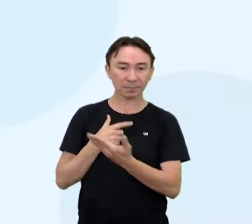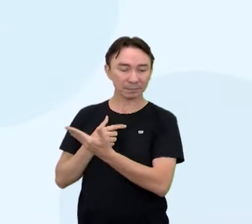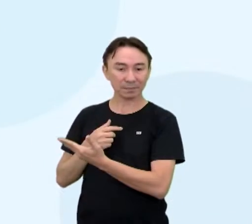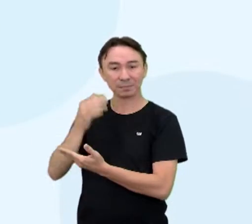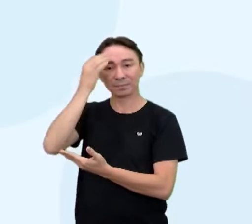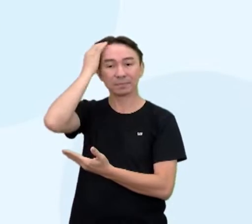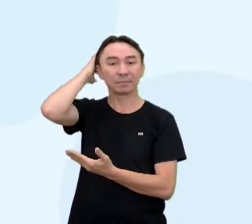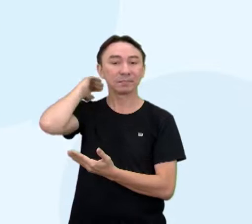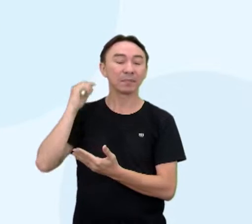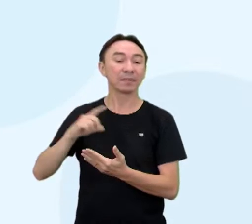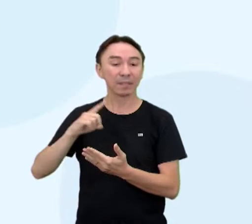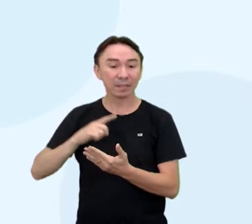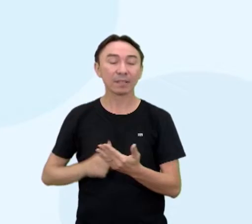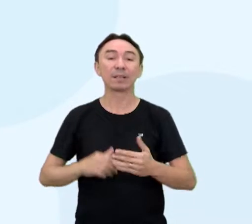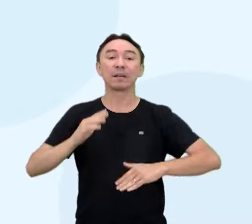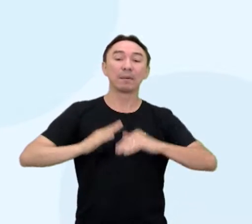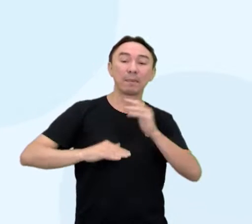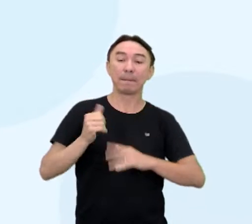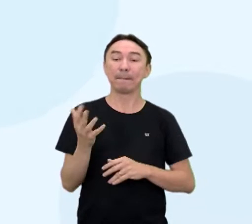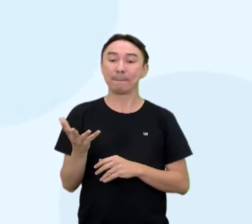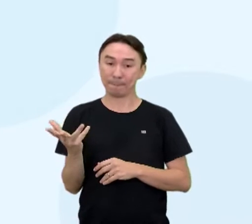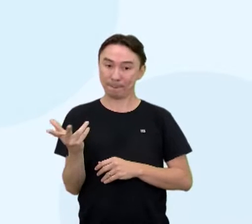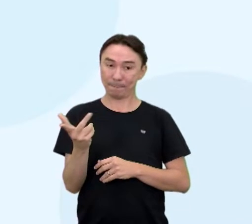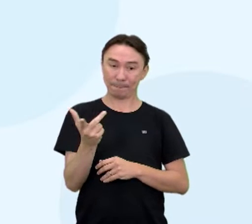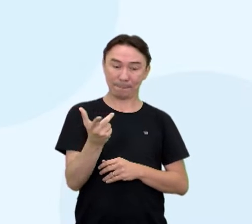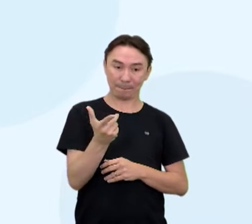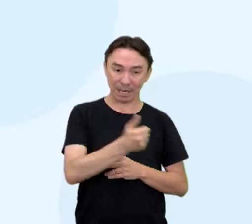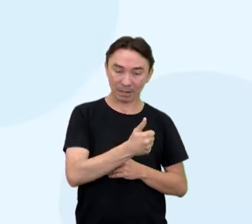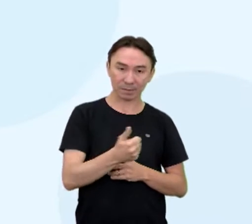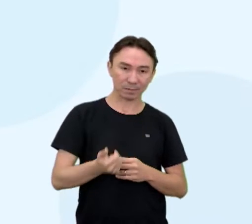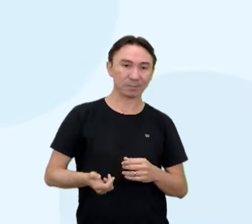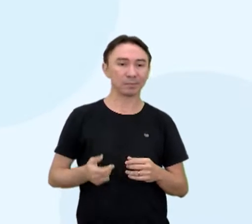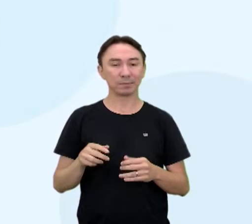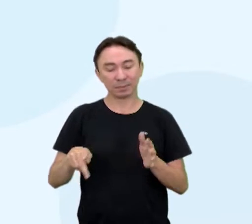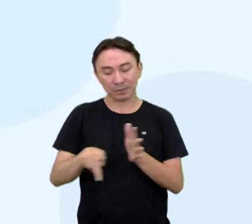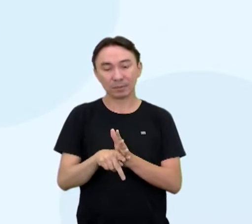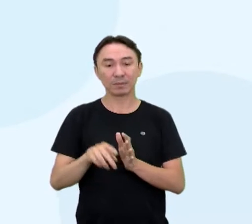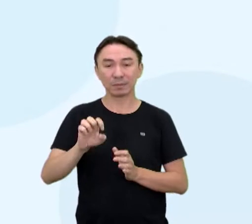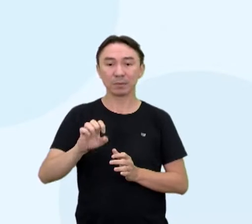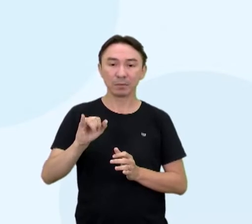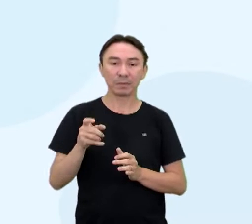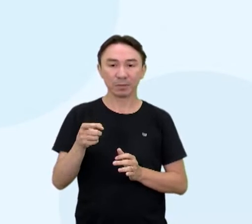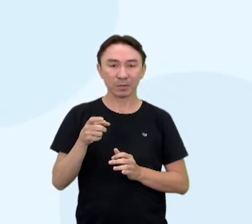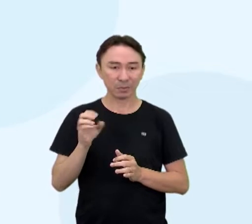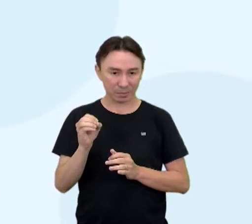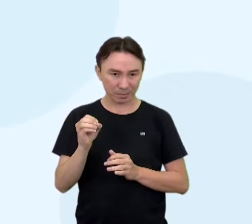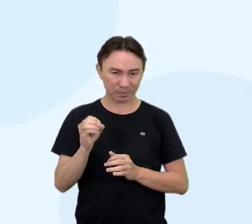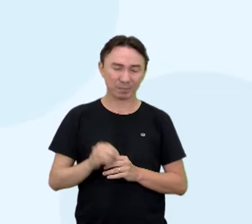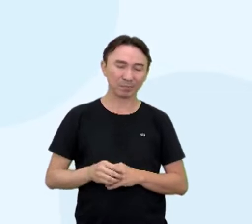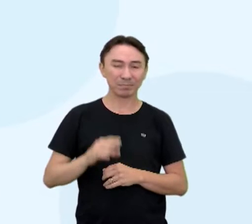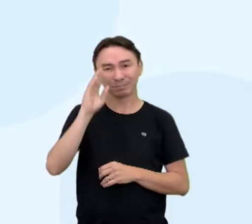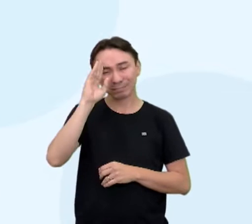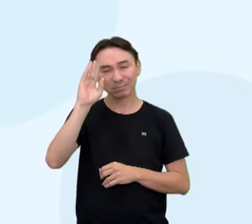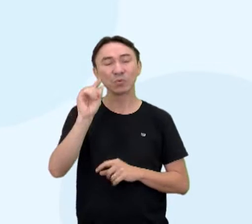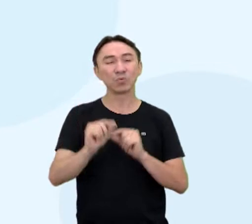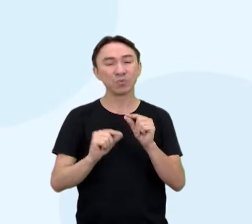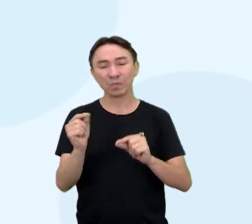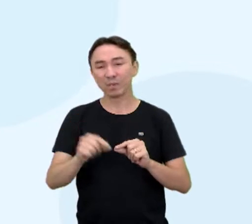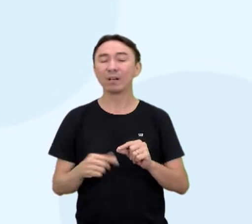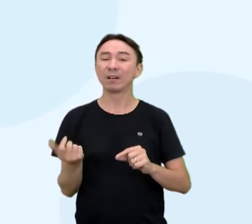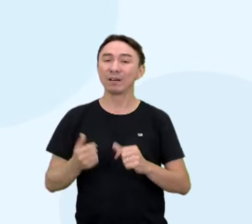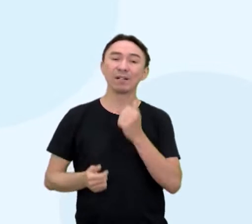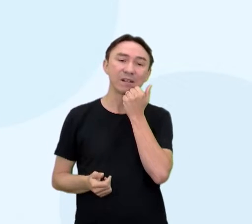eixos estruturantes, na qual o principal eixo estruturante aí que nós vemos é a investigação científica e as